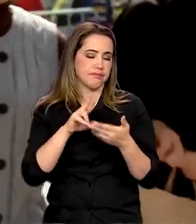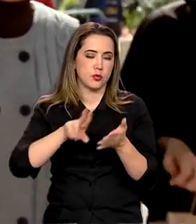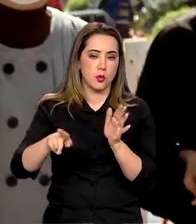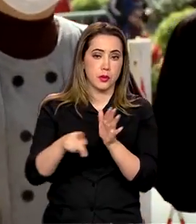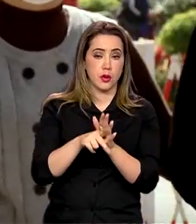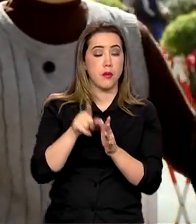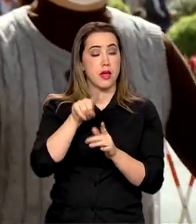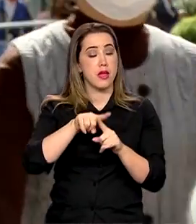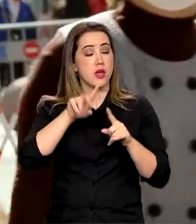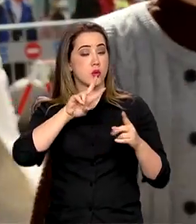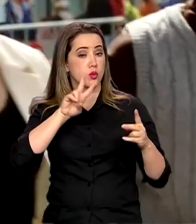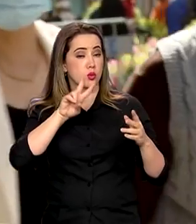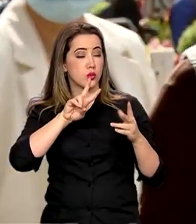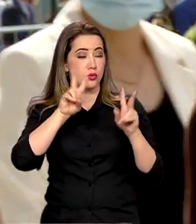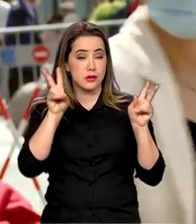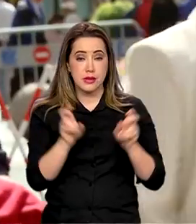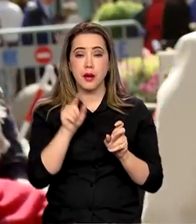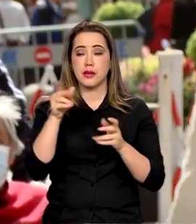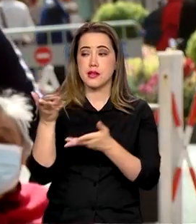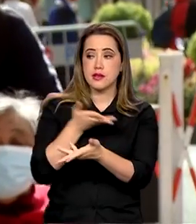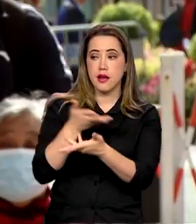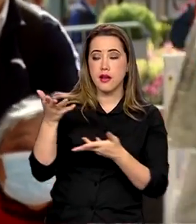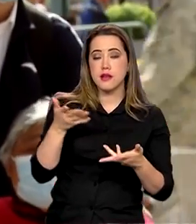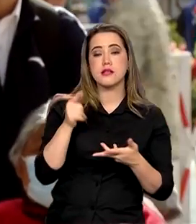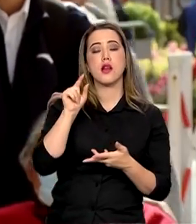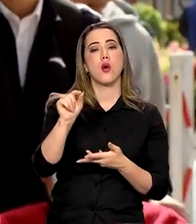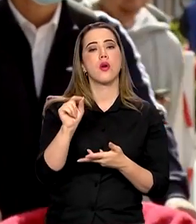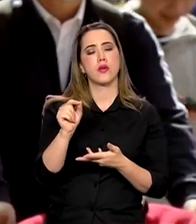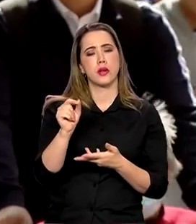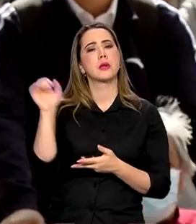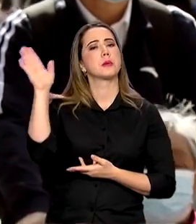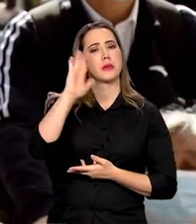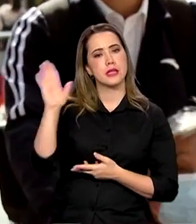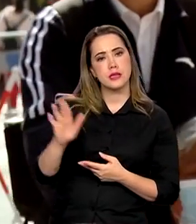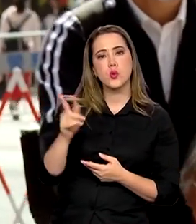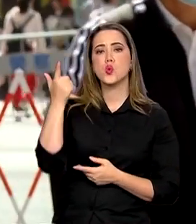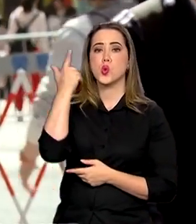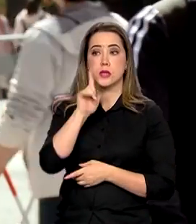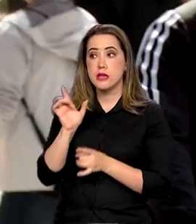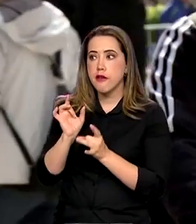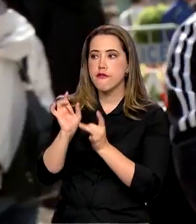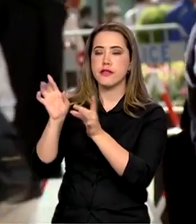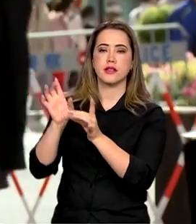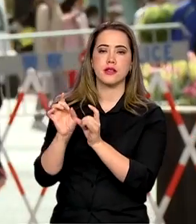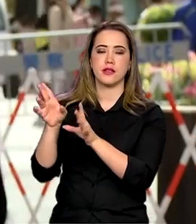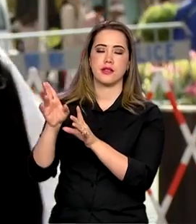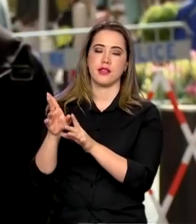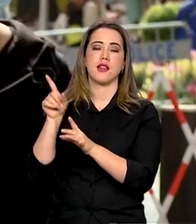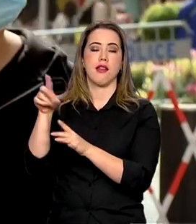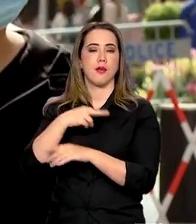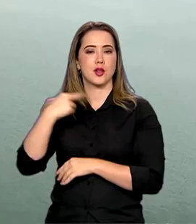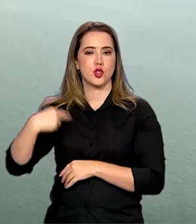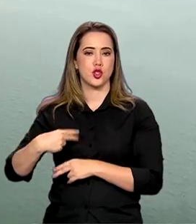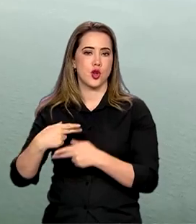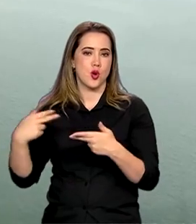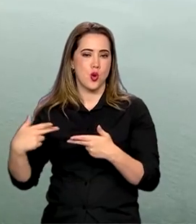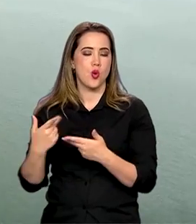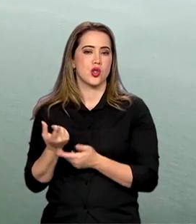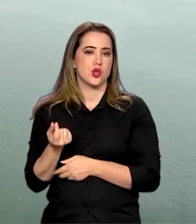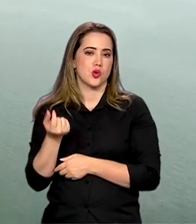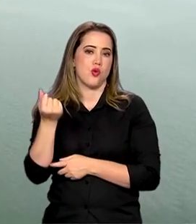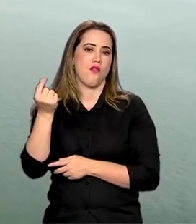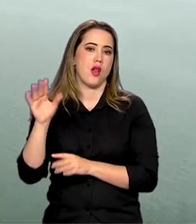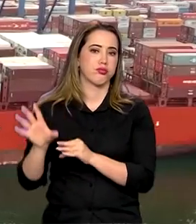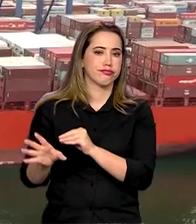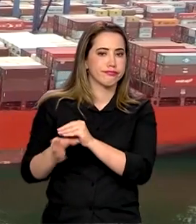é justamente fazer com que o Brasil consiga vender aos chineses mais produtos com valor agregado. As trocas